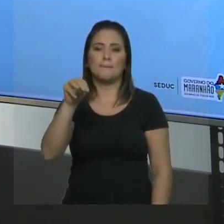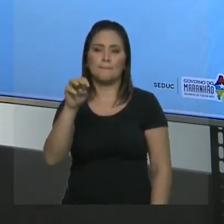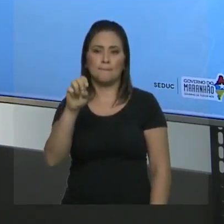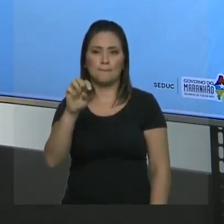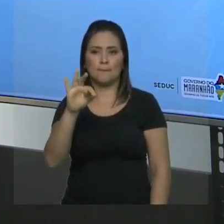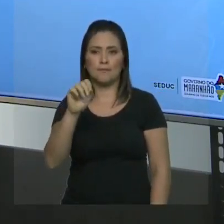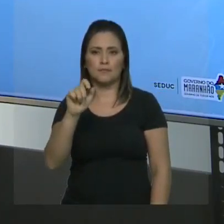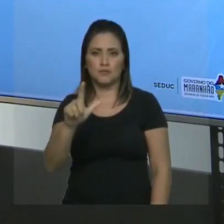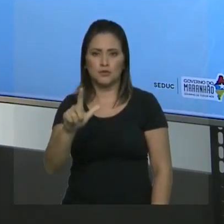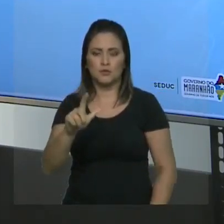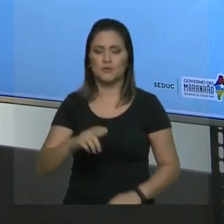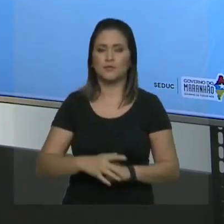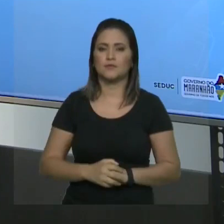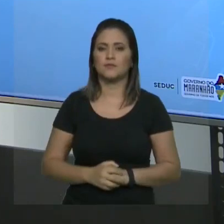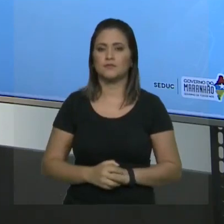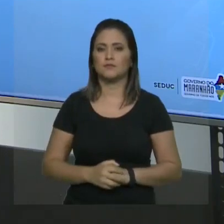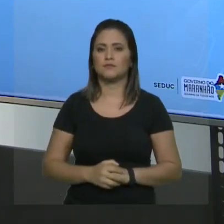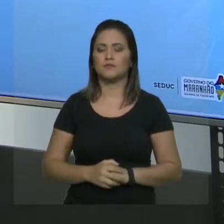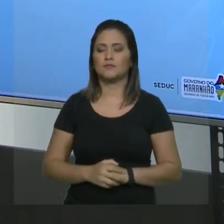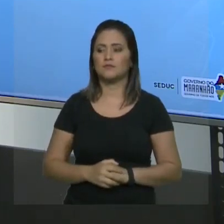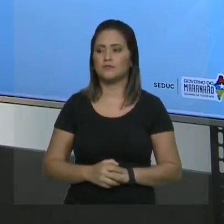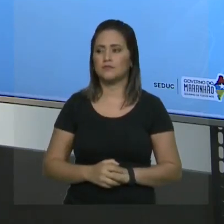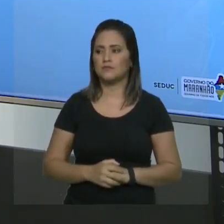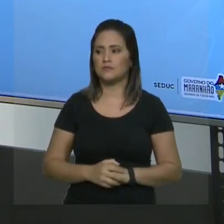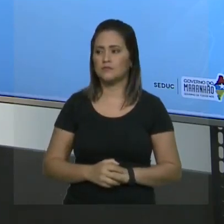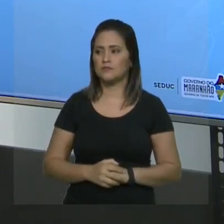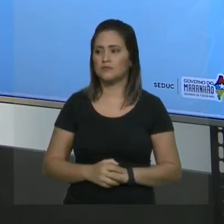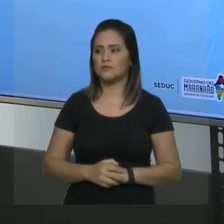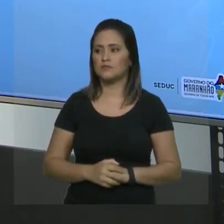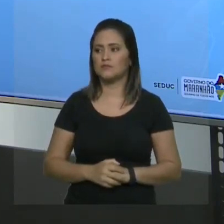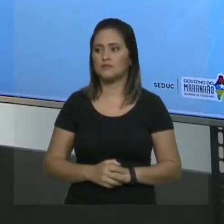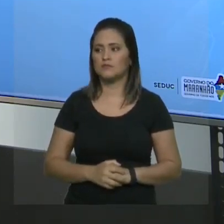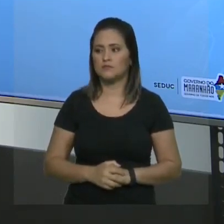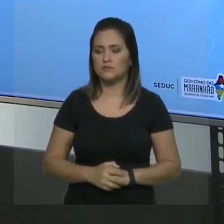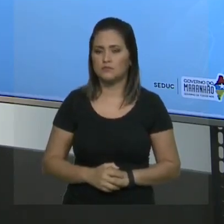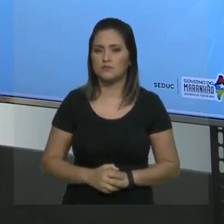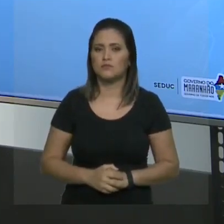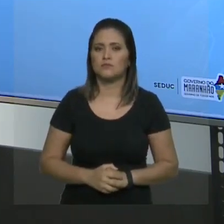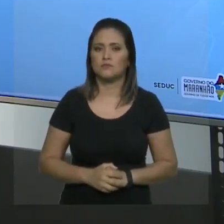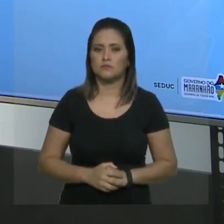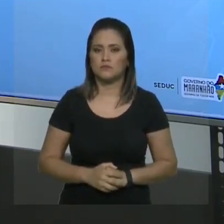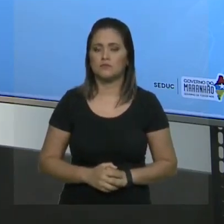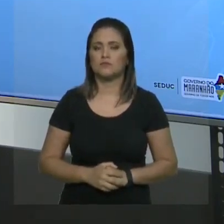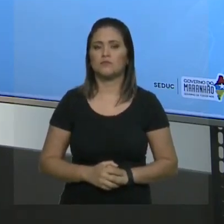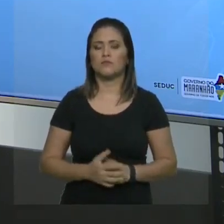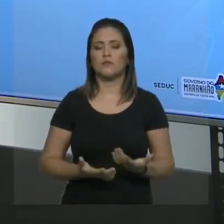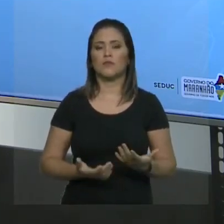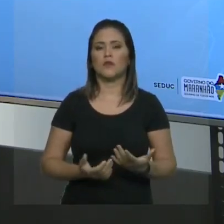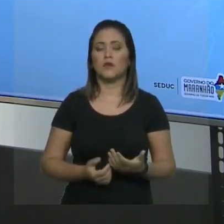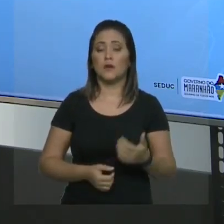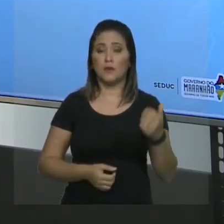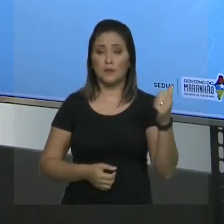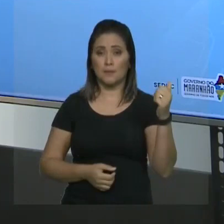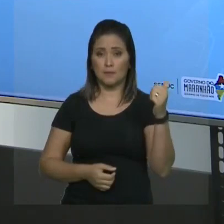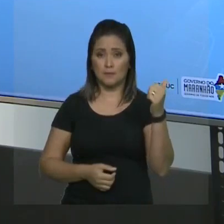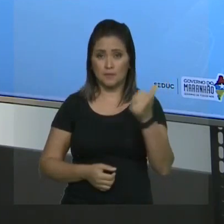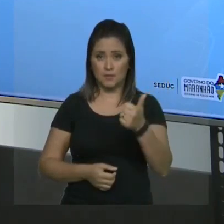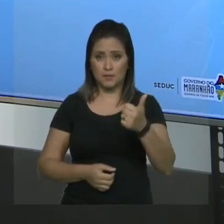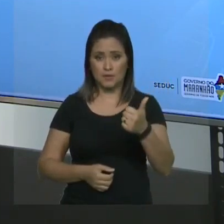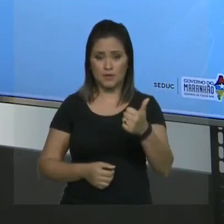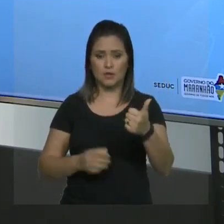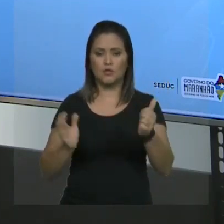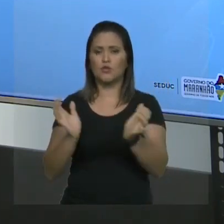a cadeia principal? Tudo bem. Segunda regra, numerar. Prioridade um, grupo funcional. Tem grupo funcional hidrocarboneto? Não.